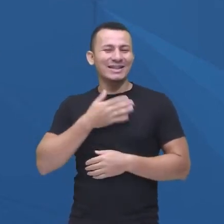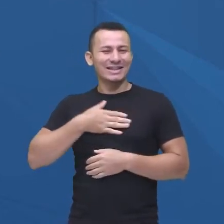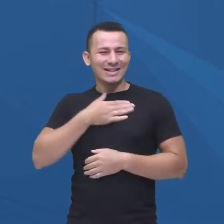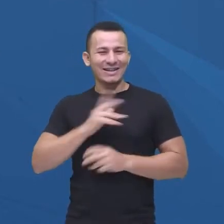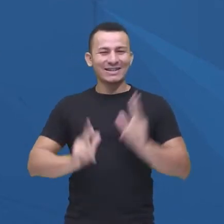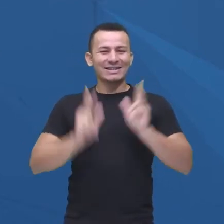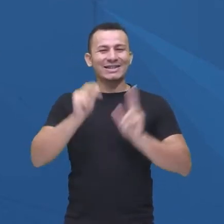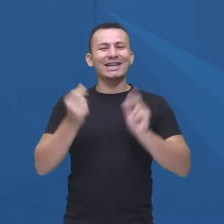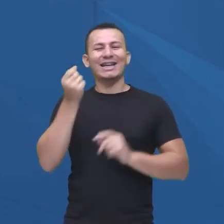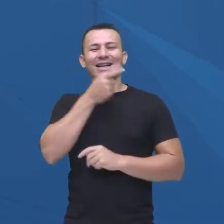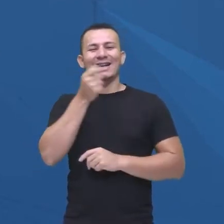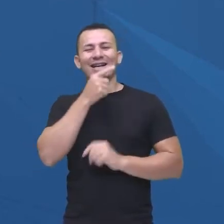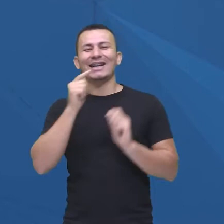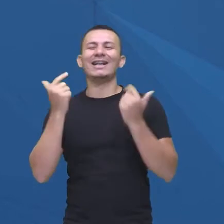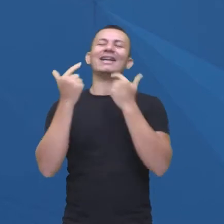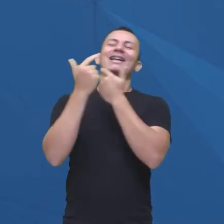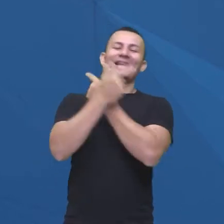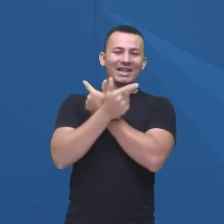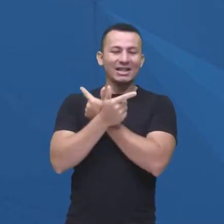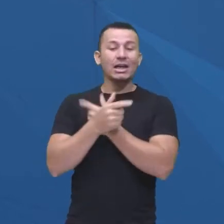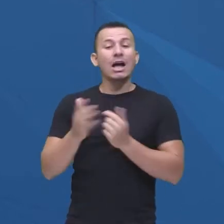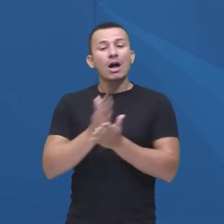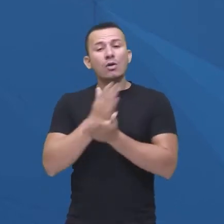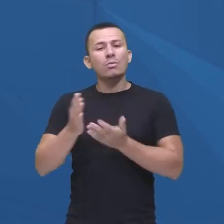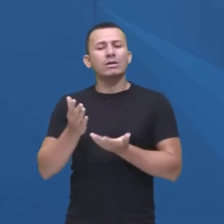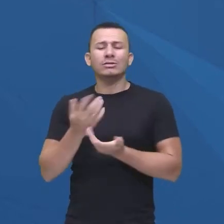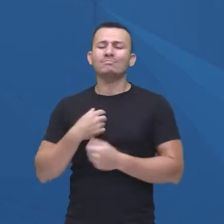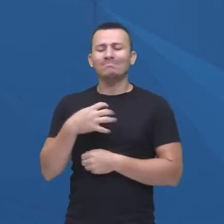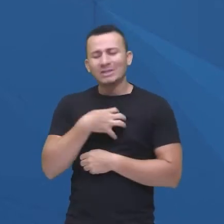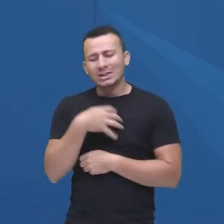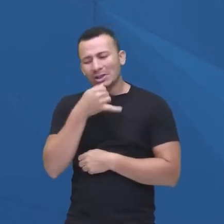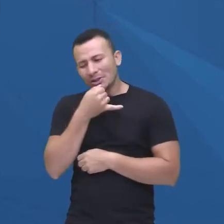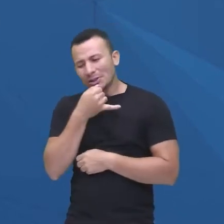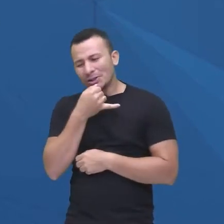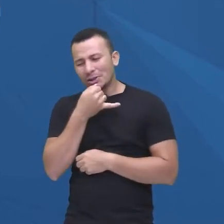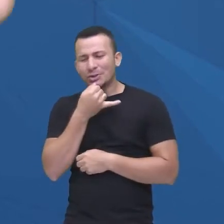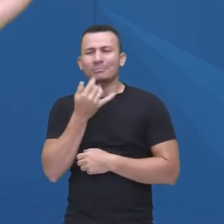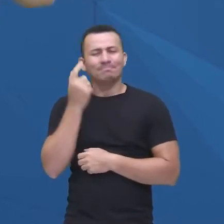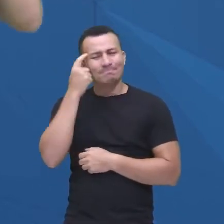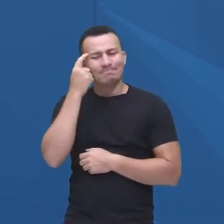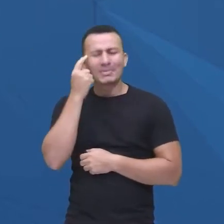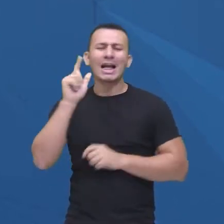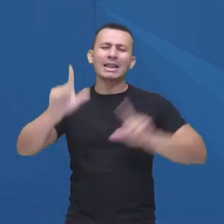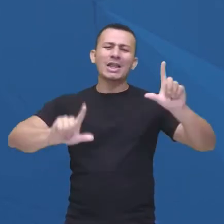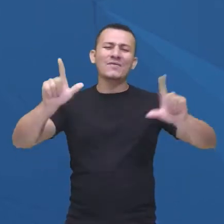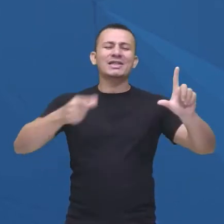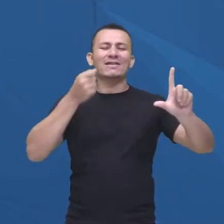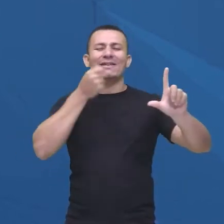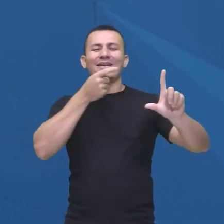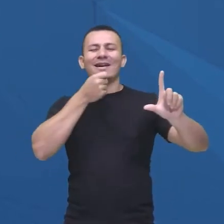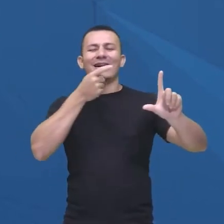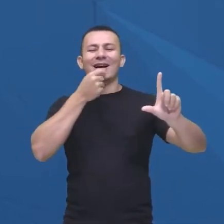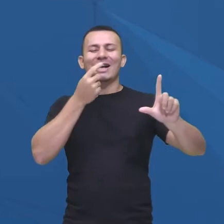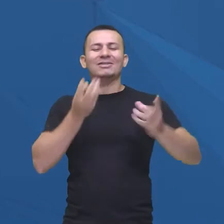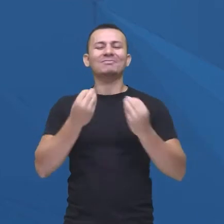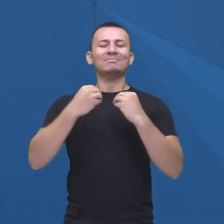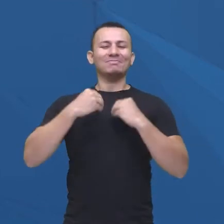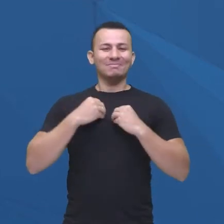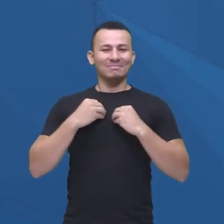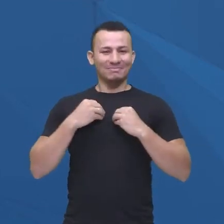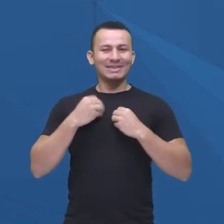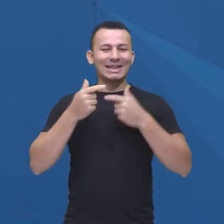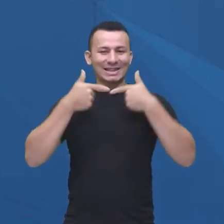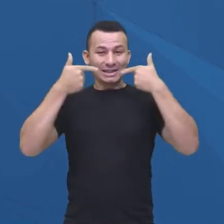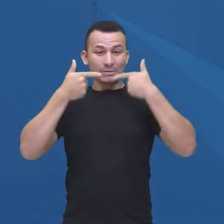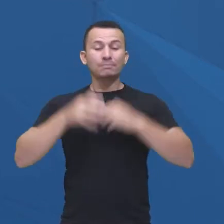assim que a gente às vezes está ali triste, meio cabisbaixo, Bora assistir essa série aqui, às vezes dá até uma animada, né? Vendo ali as comédias